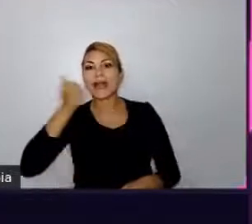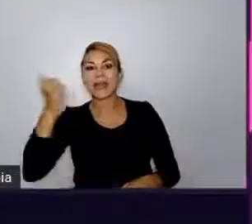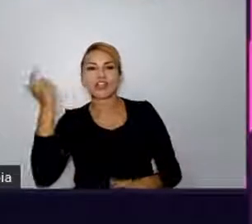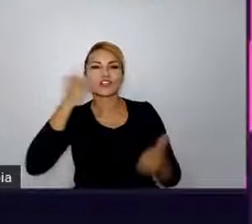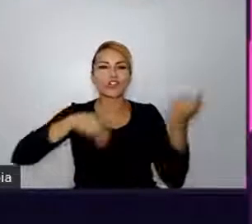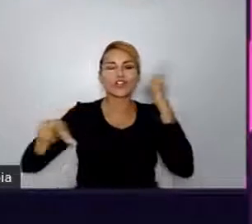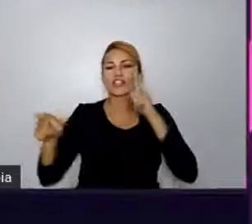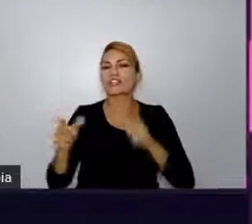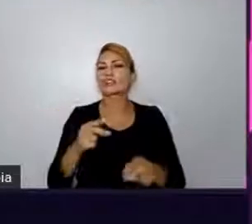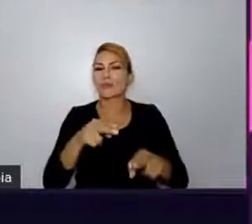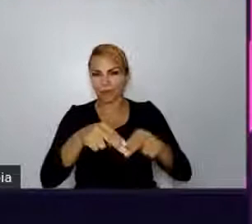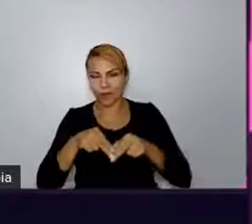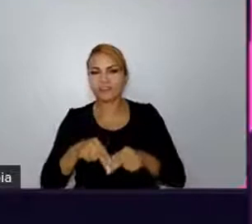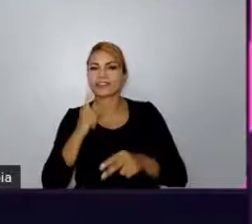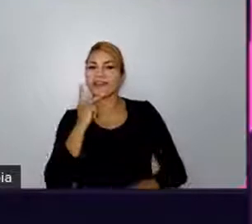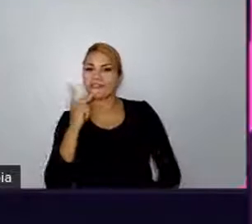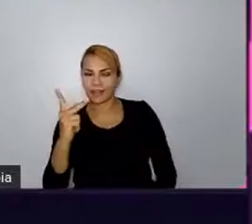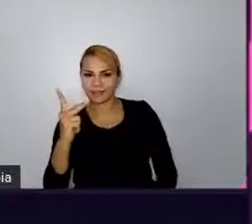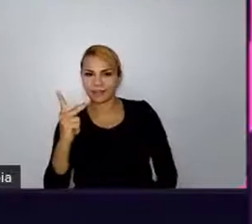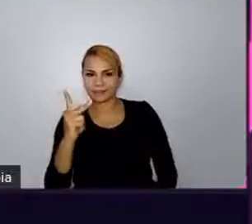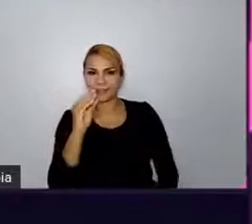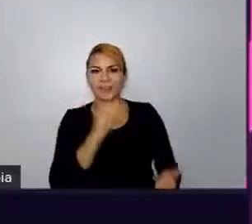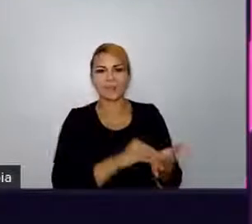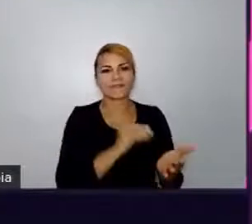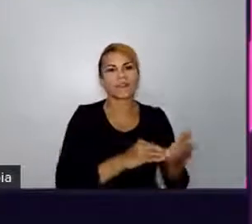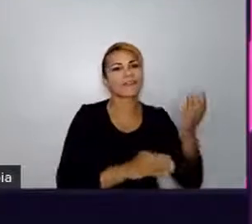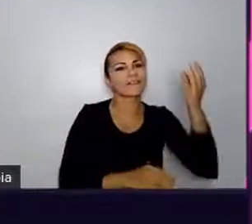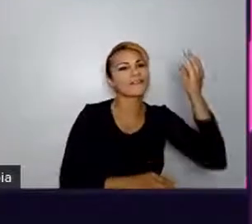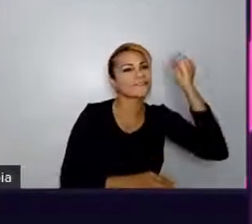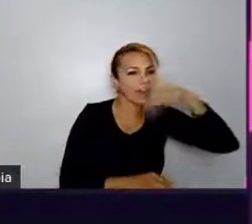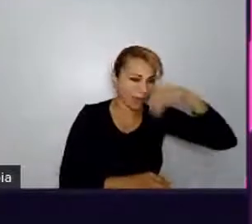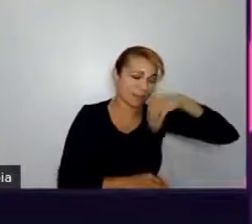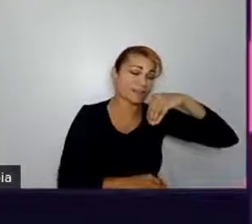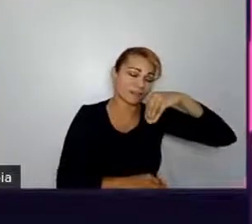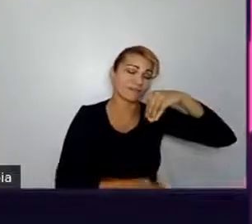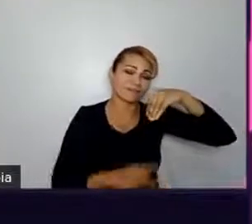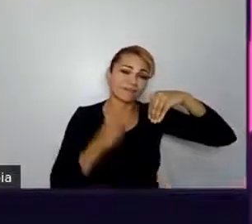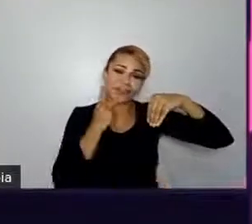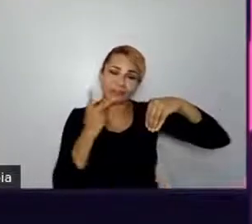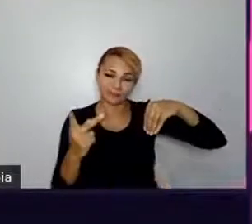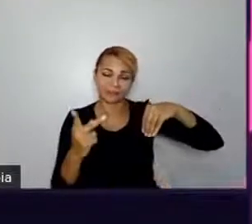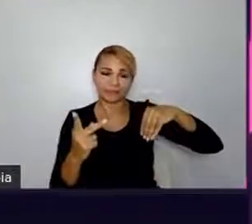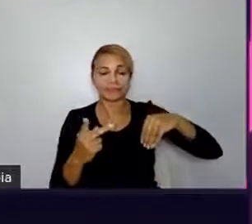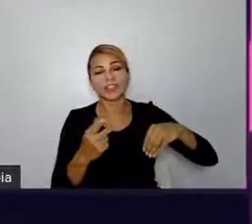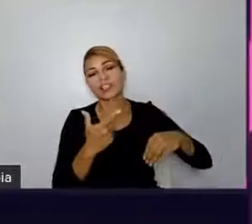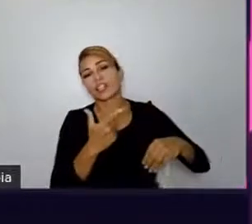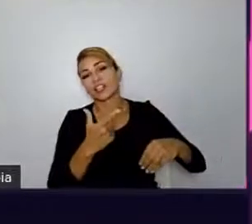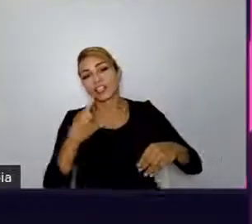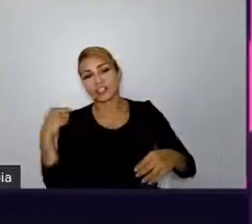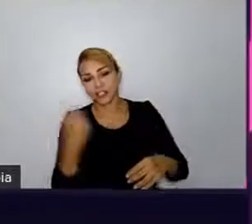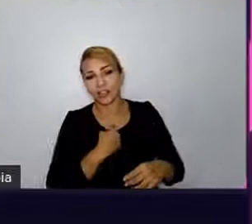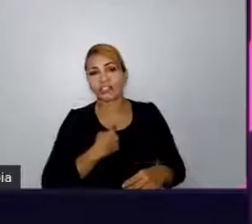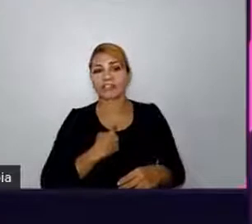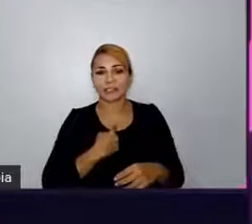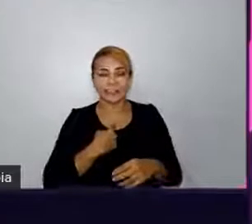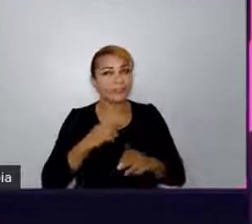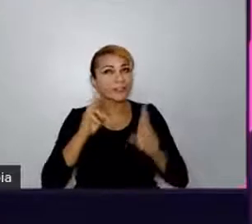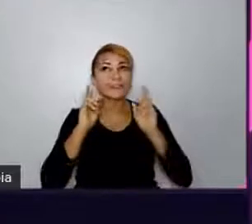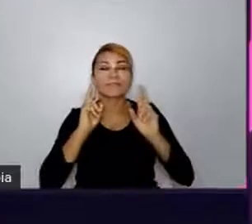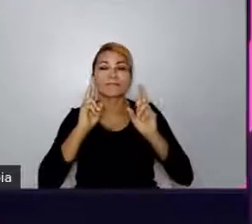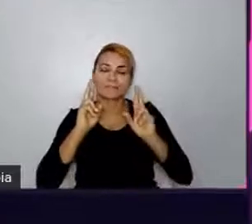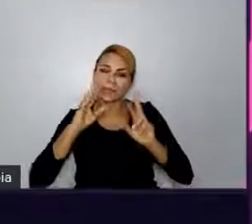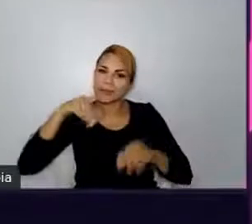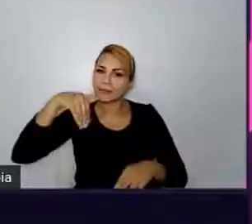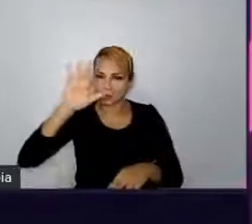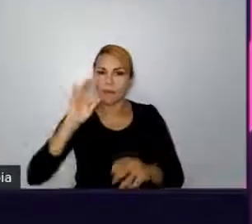pela falta dela. E não precisa ser dessa forma. Nossas maiores esperanças podem se tornar realidade no